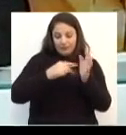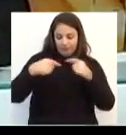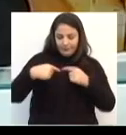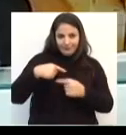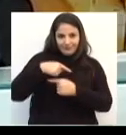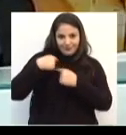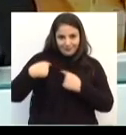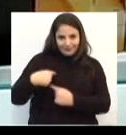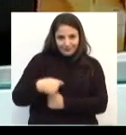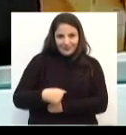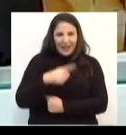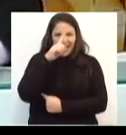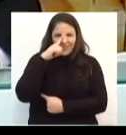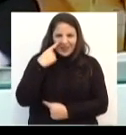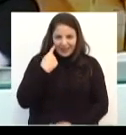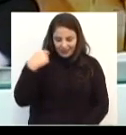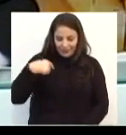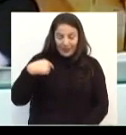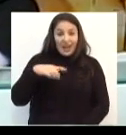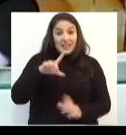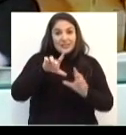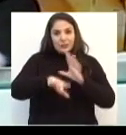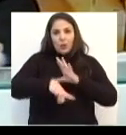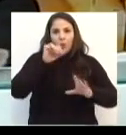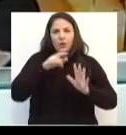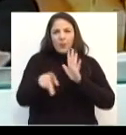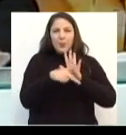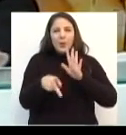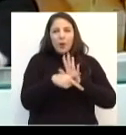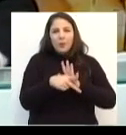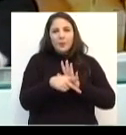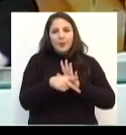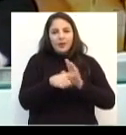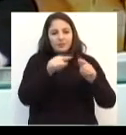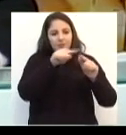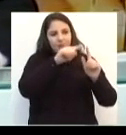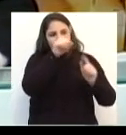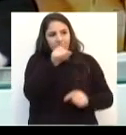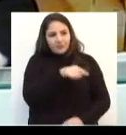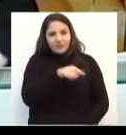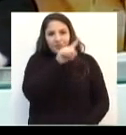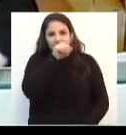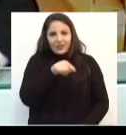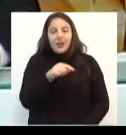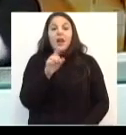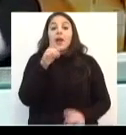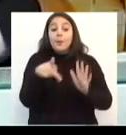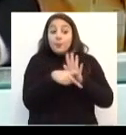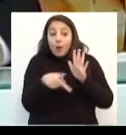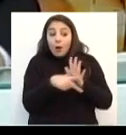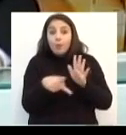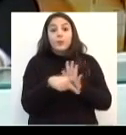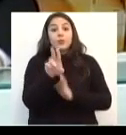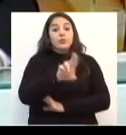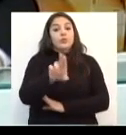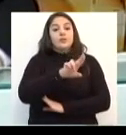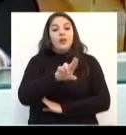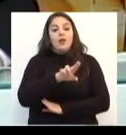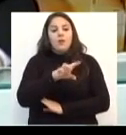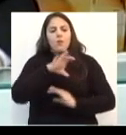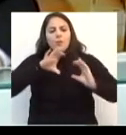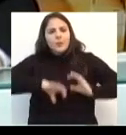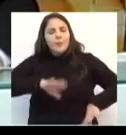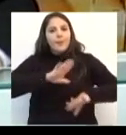A escolha proposital do laço amarelo convida cada pessoa a adotar um comportamento mais seguro na